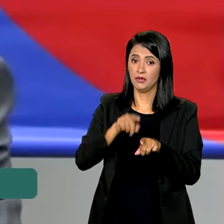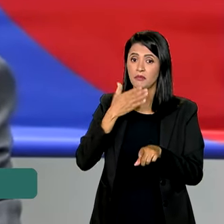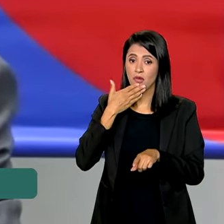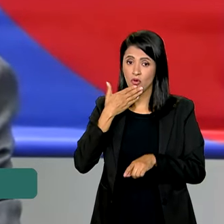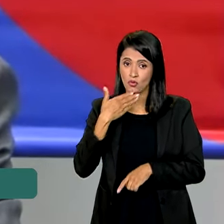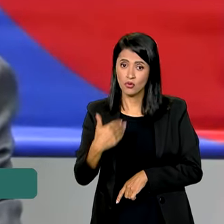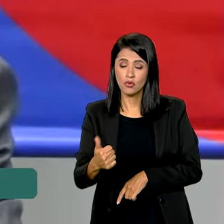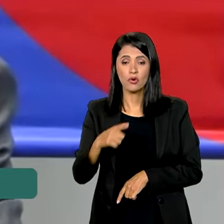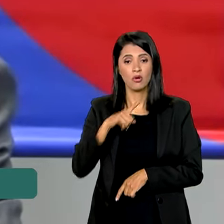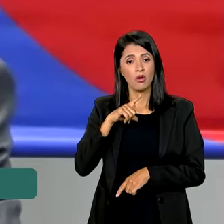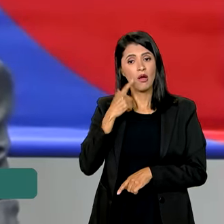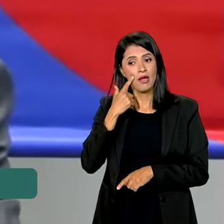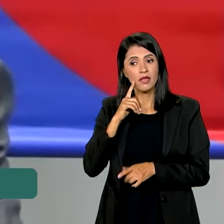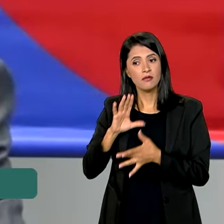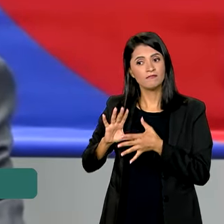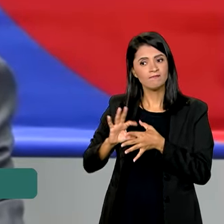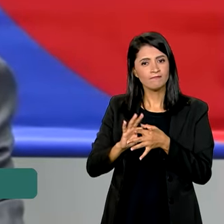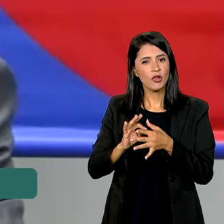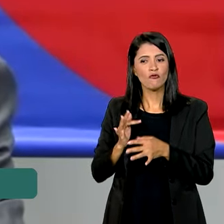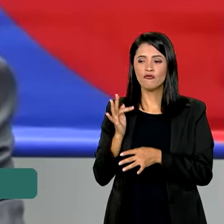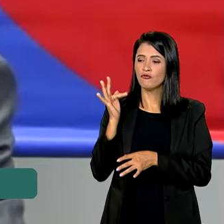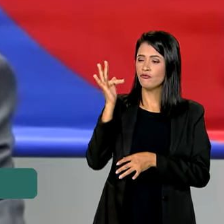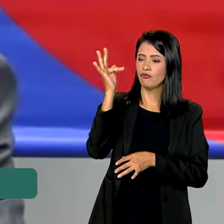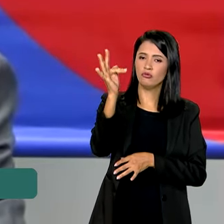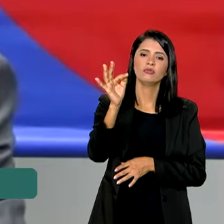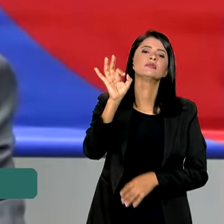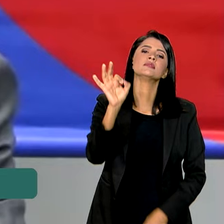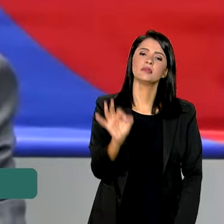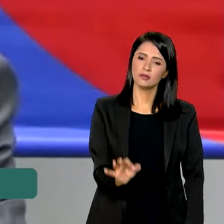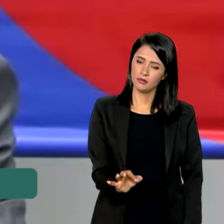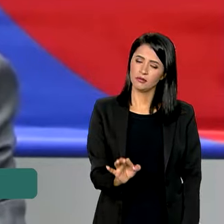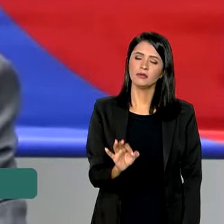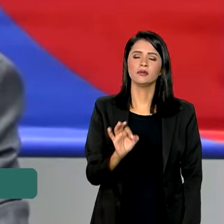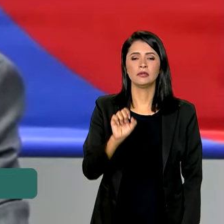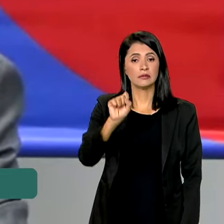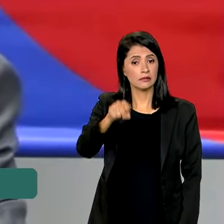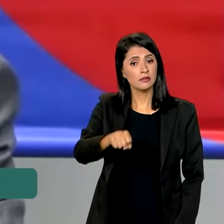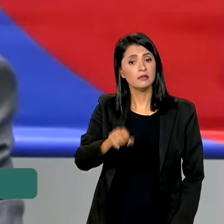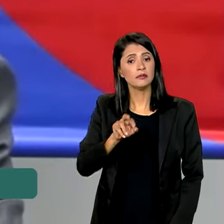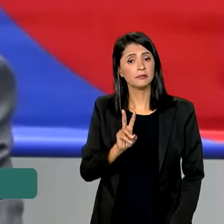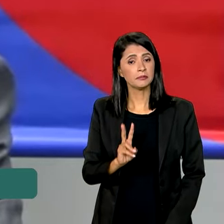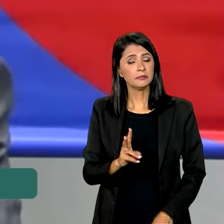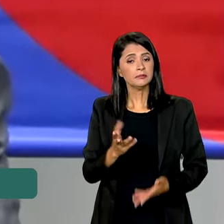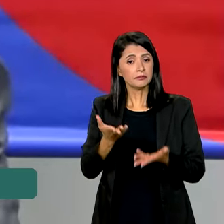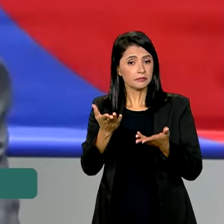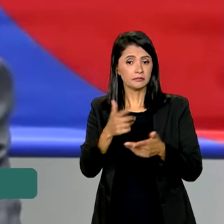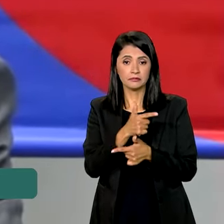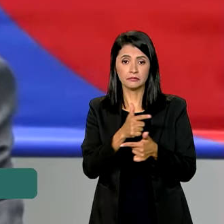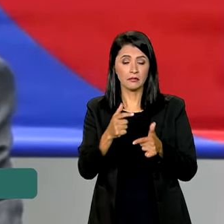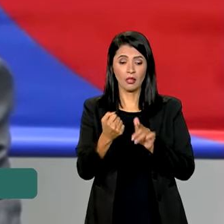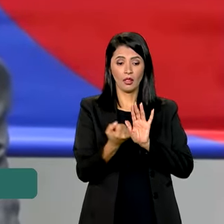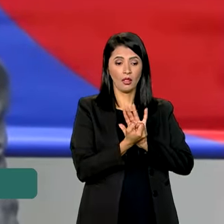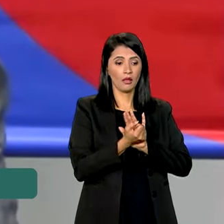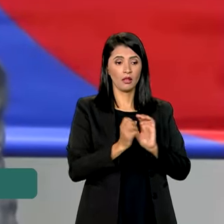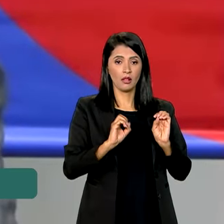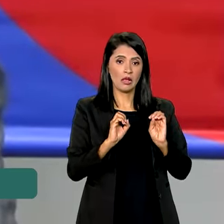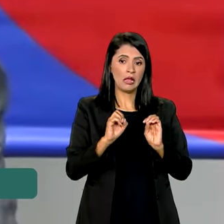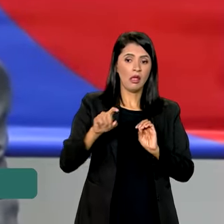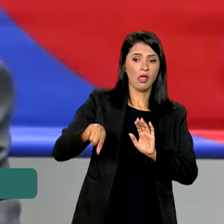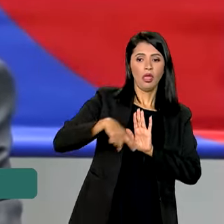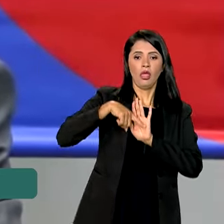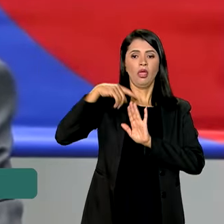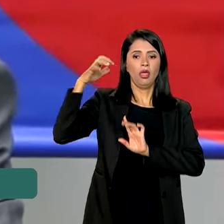e o cenário de futuro. Tenho certeza que se não tiver um impacto tão